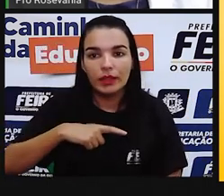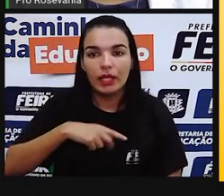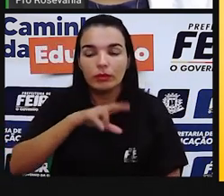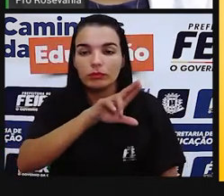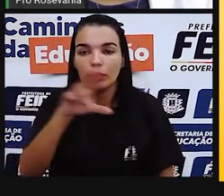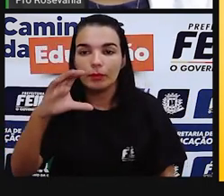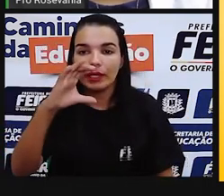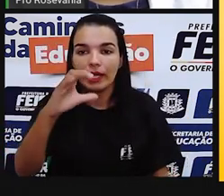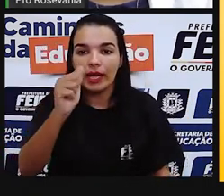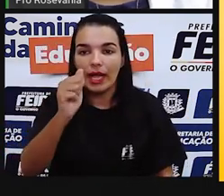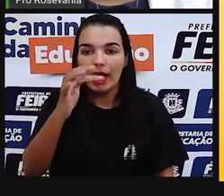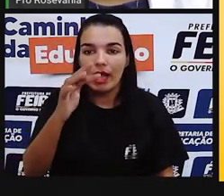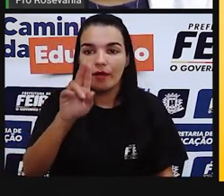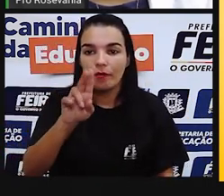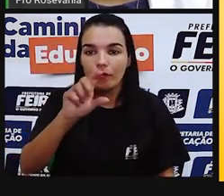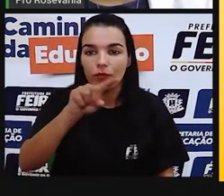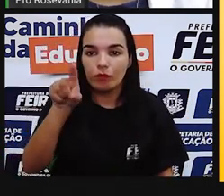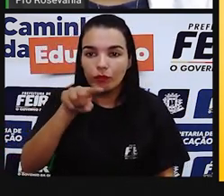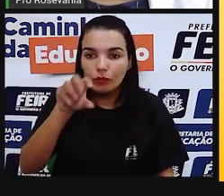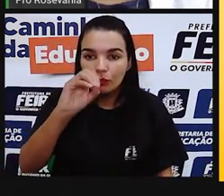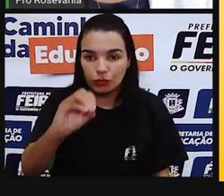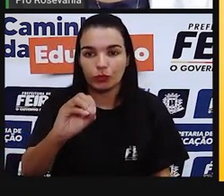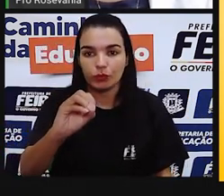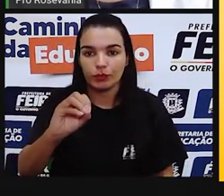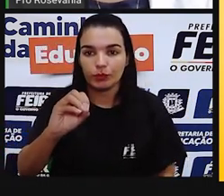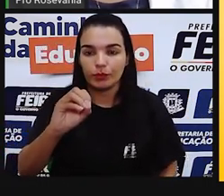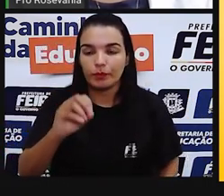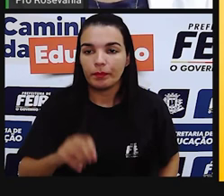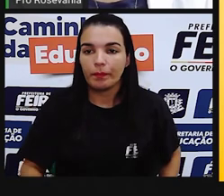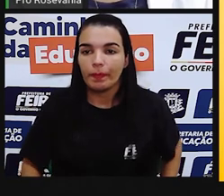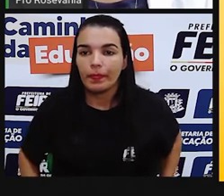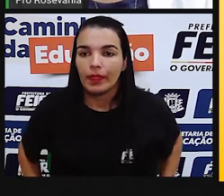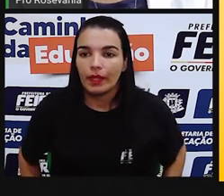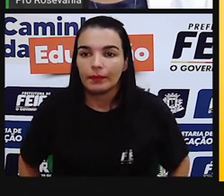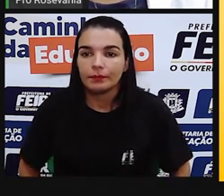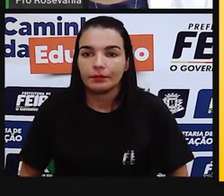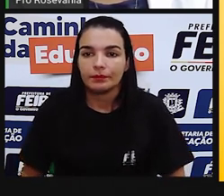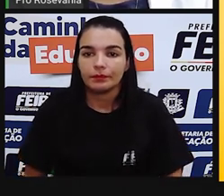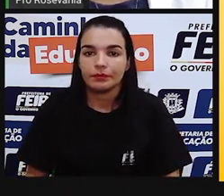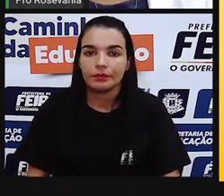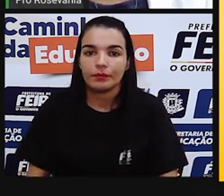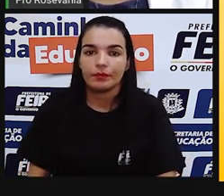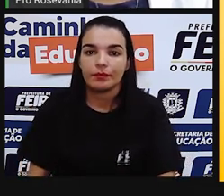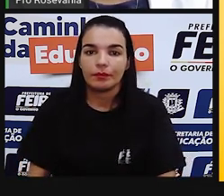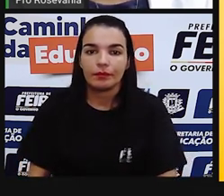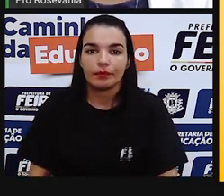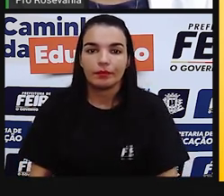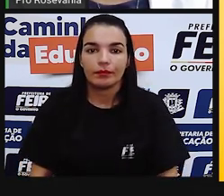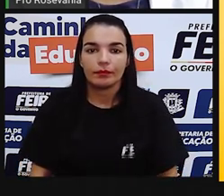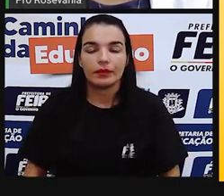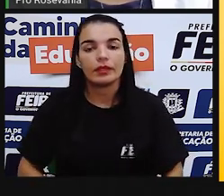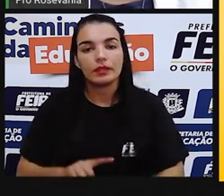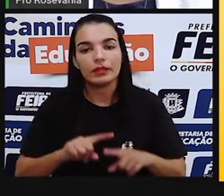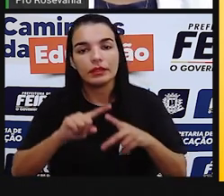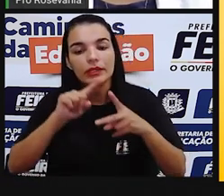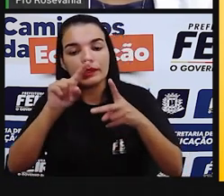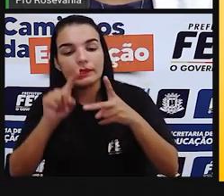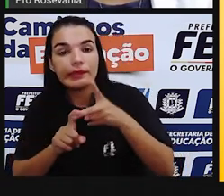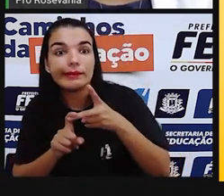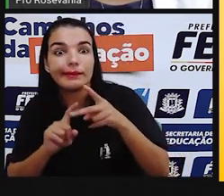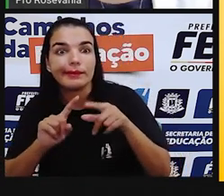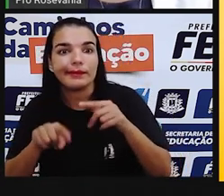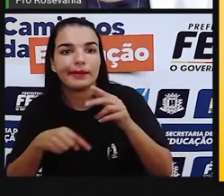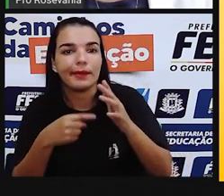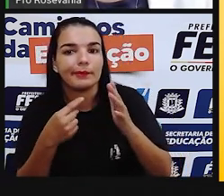misturando todos os outros que eu conheci e aí depois com o processo de migração que vieram os polos